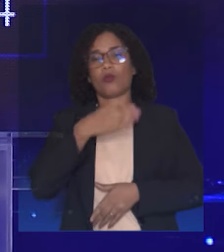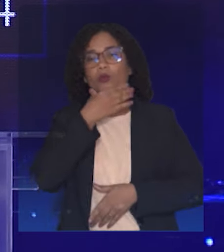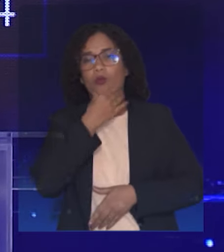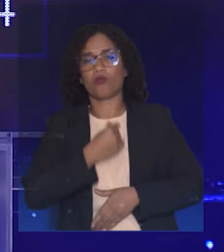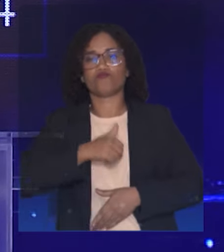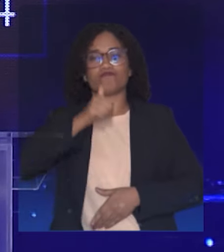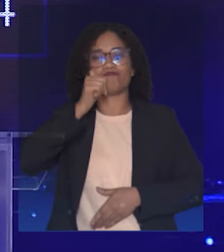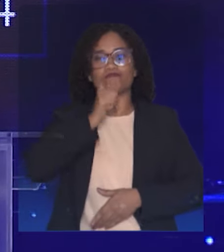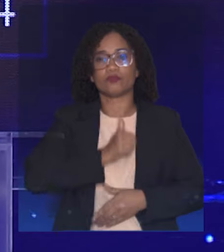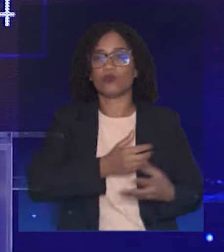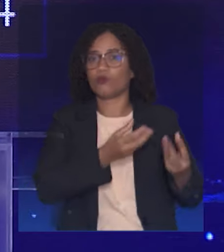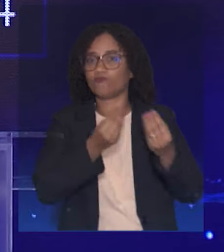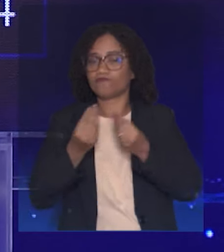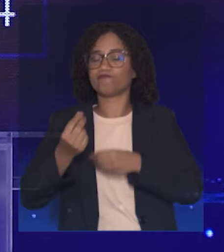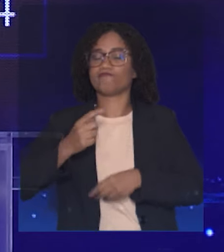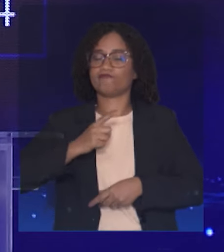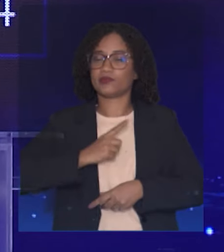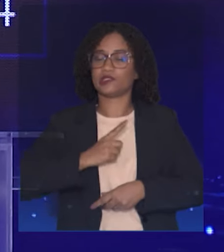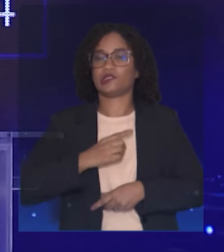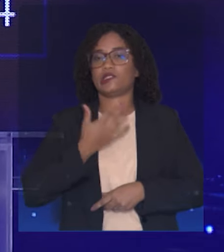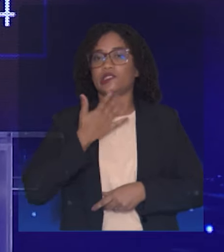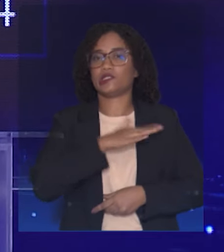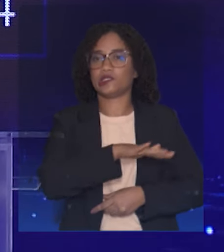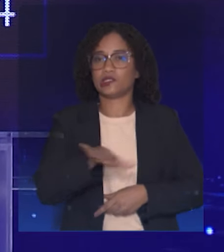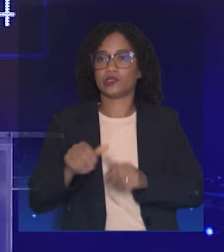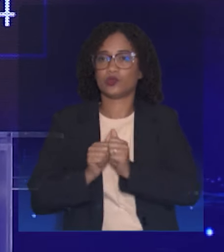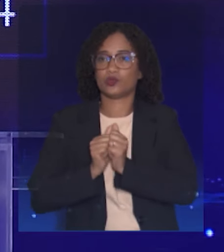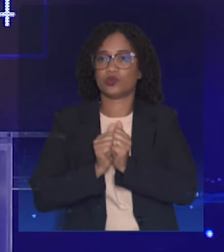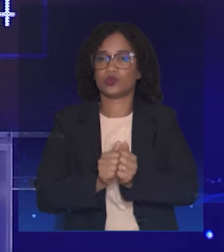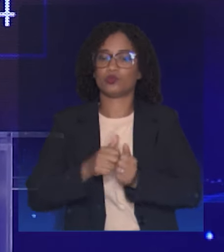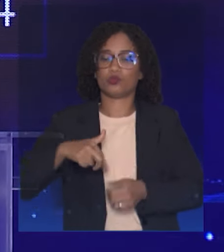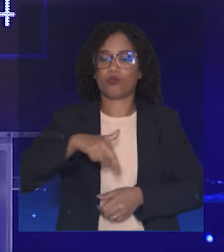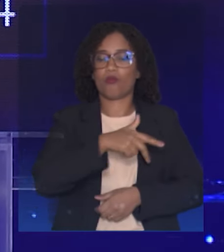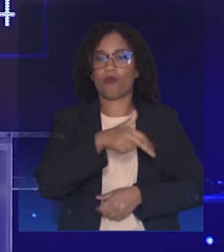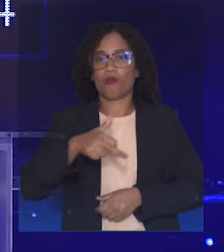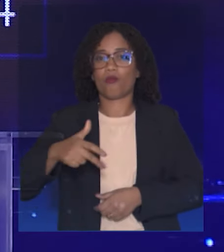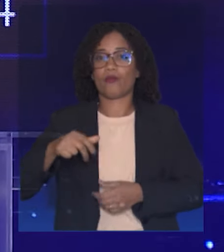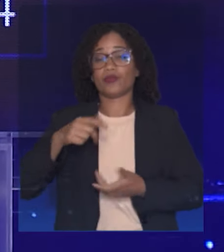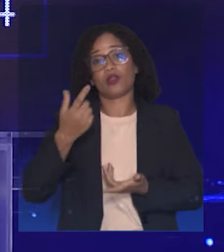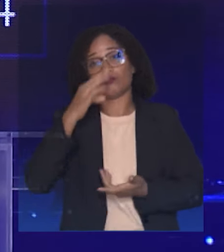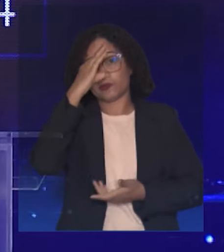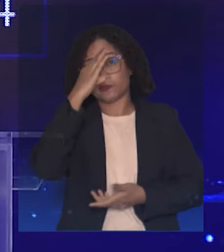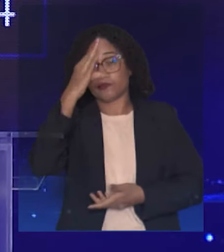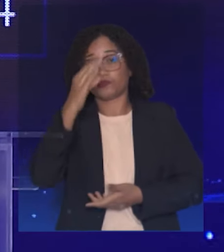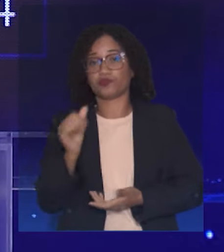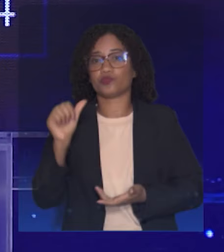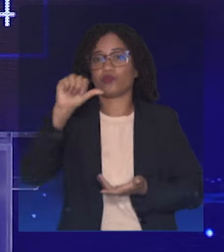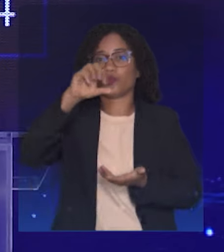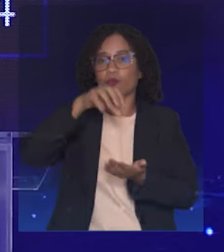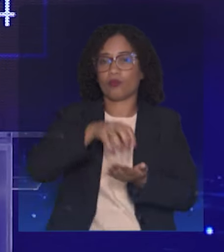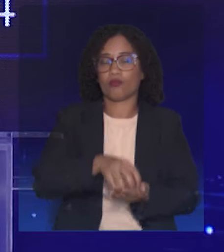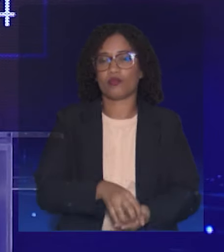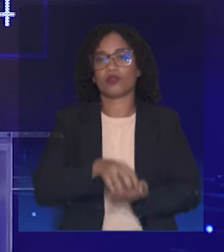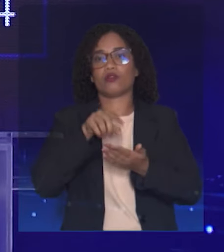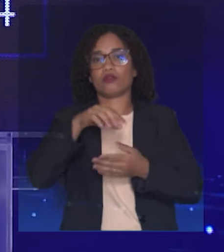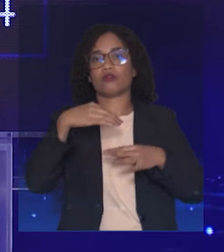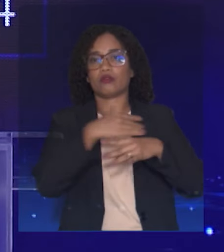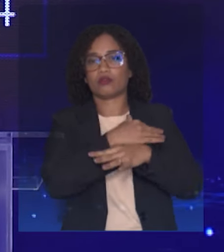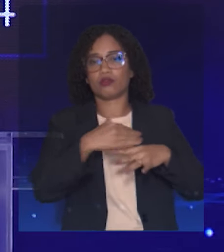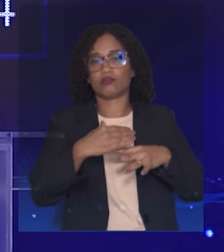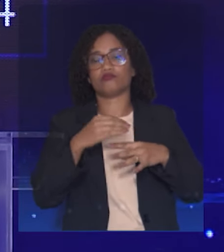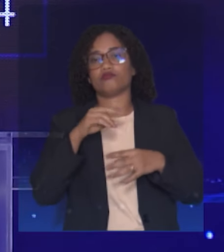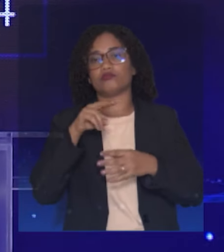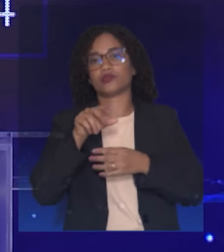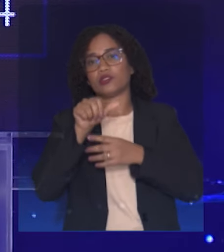que perambulam principalmente no centro da cidade, como a Avenida 7, Politeama, Canela, por dia e por noite.